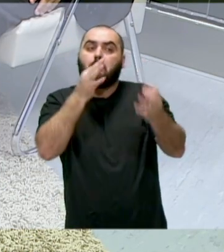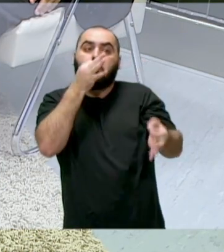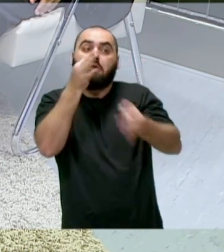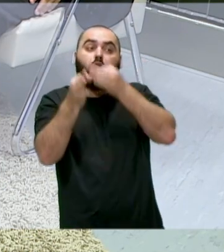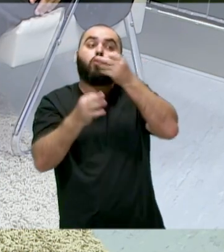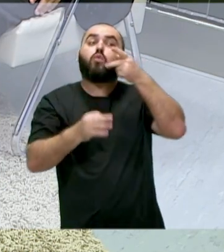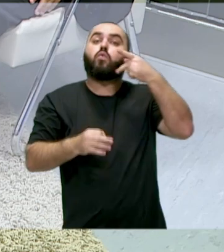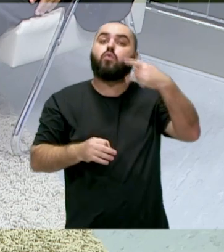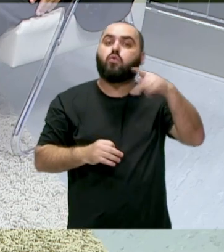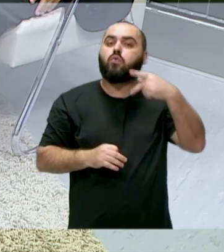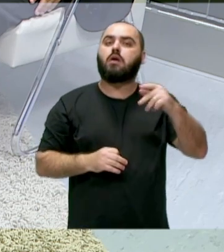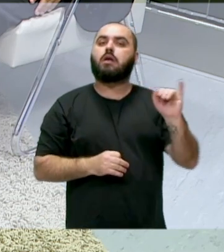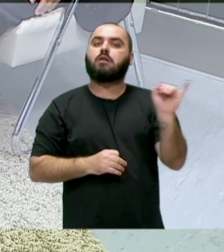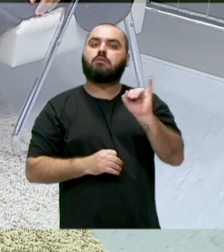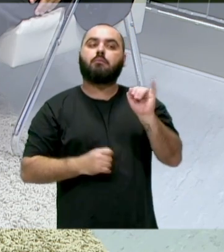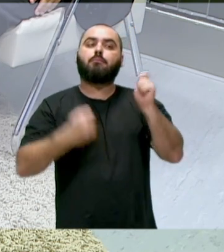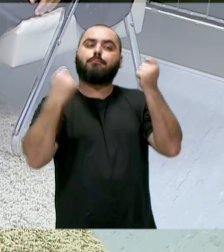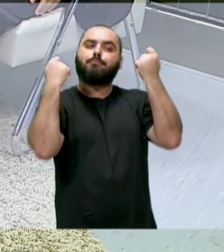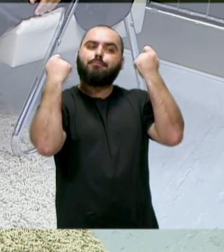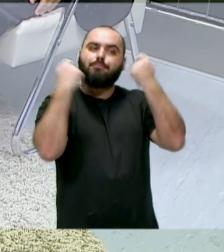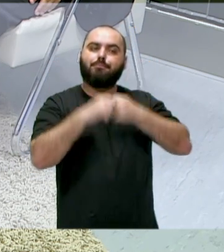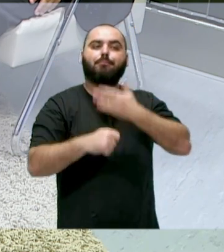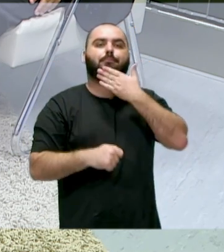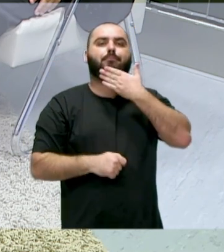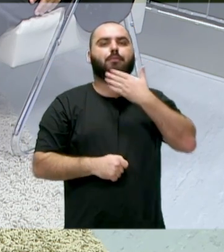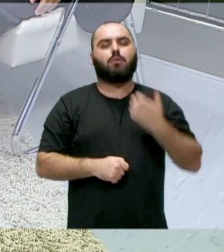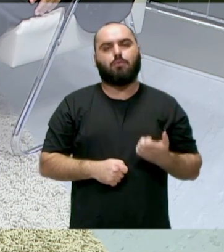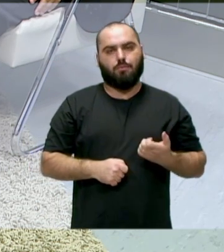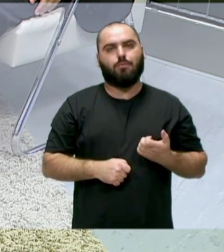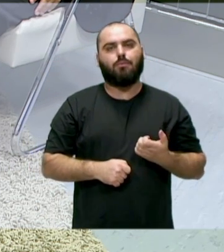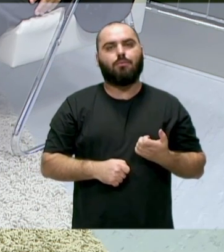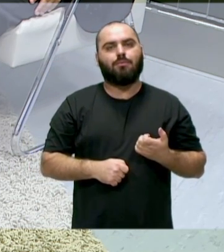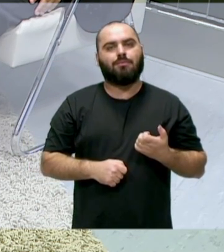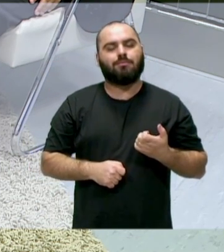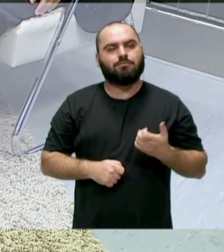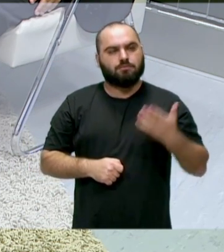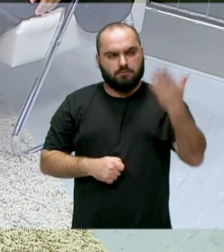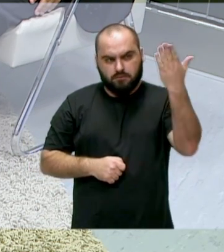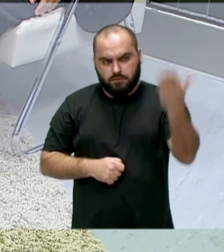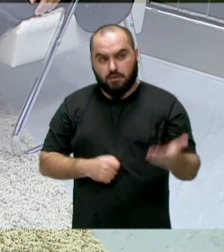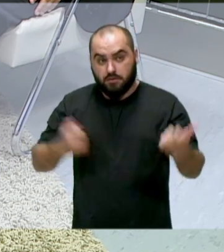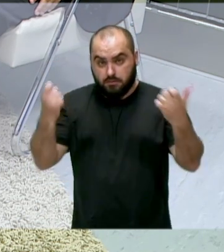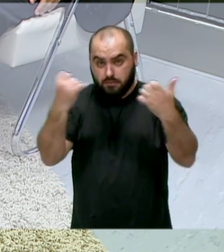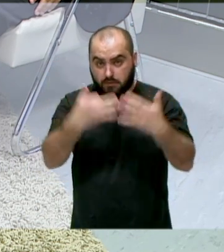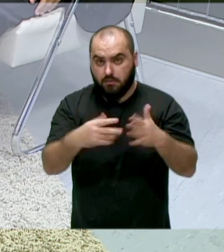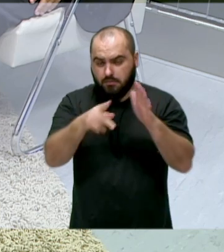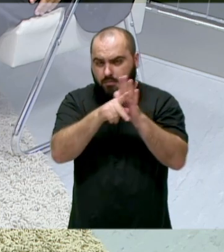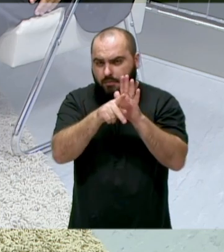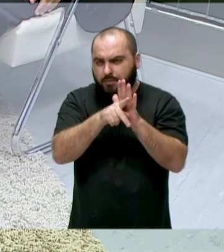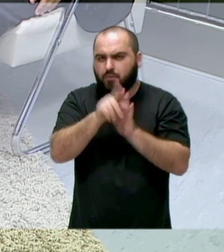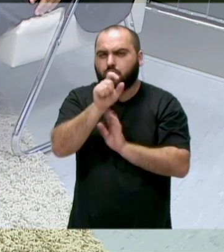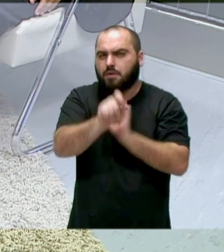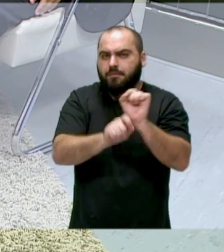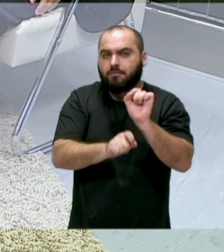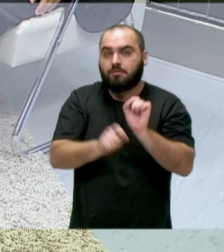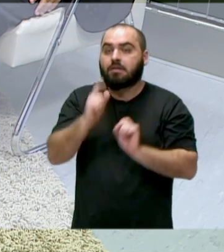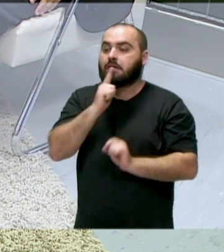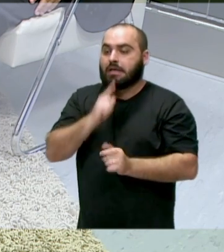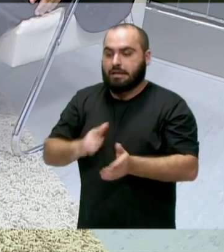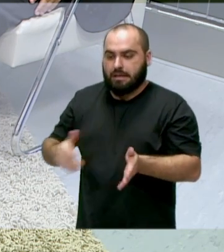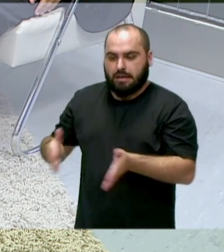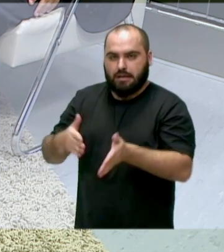Itajaí tem e que precisam ser melhor observados e explorados. O senhor citou um no bloco anterior que seria o rio, né,